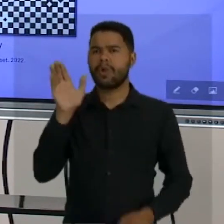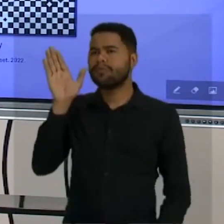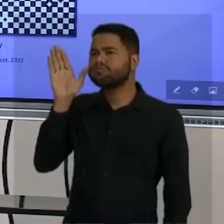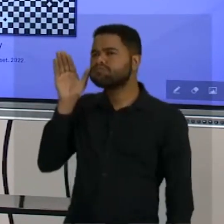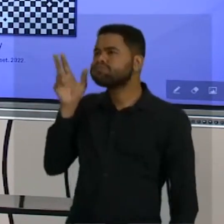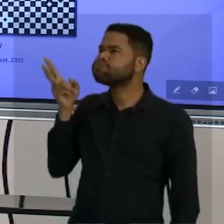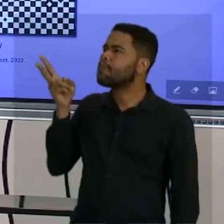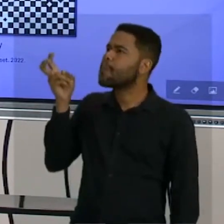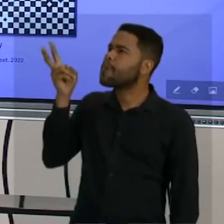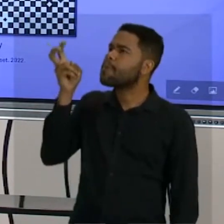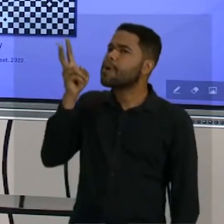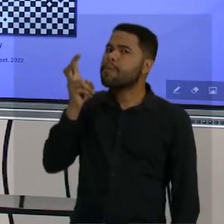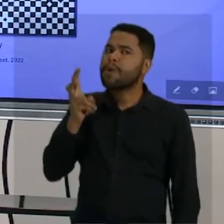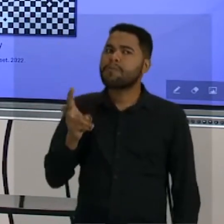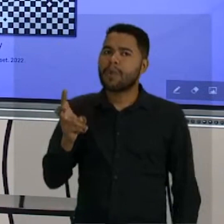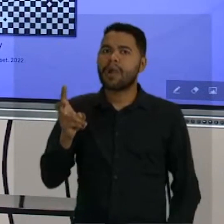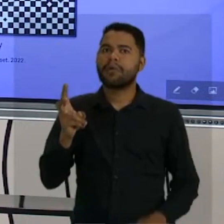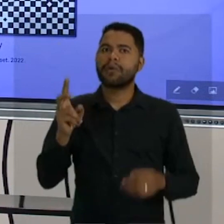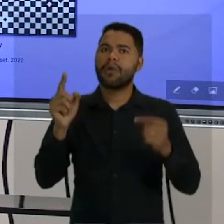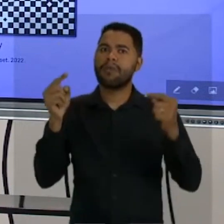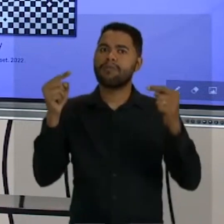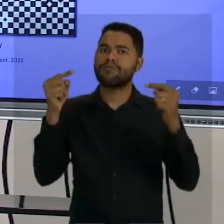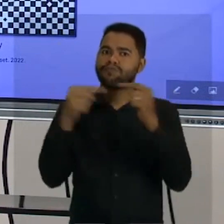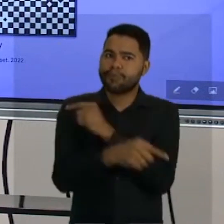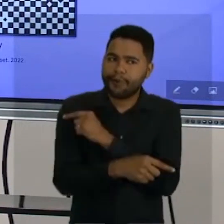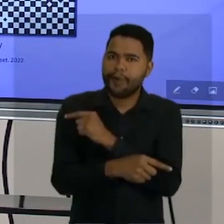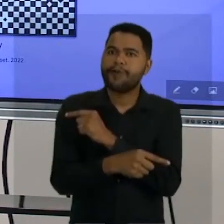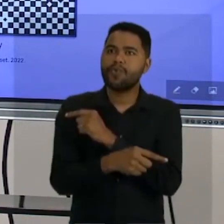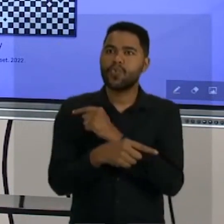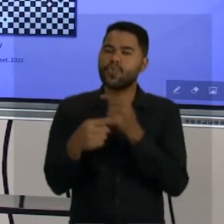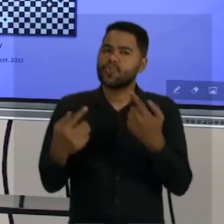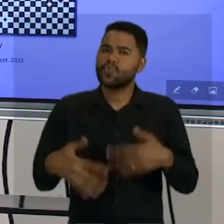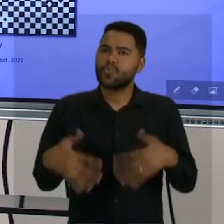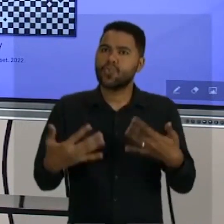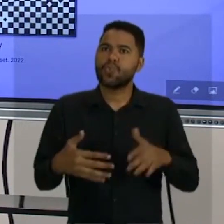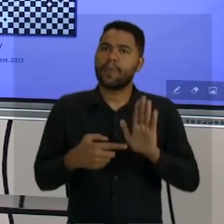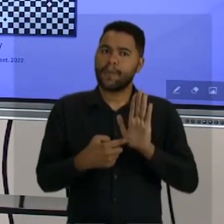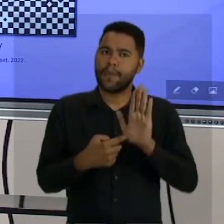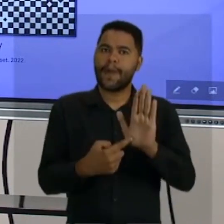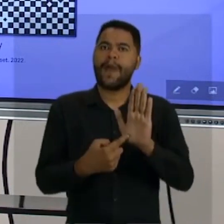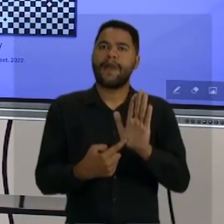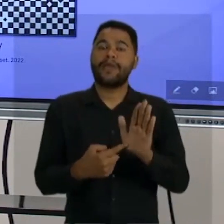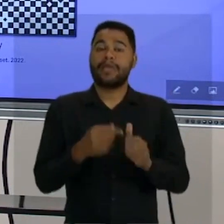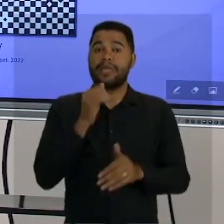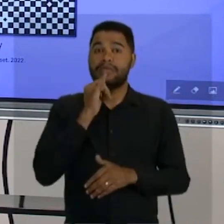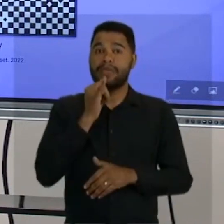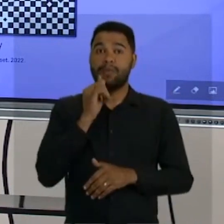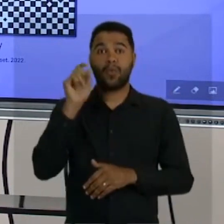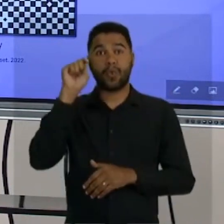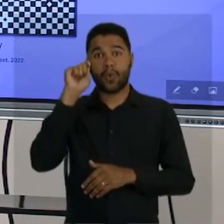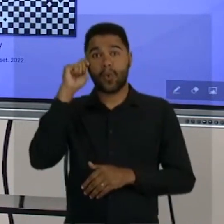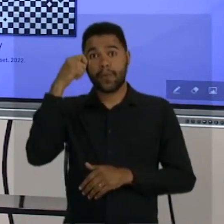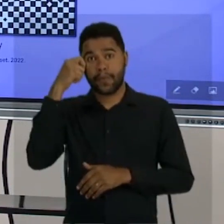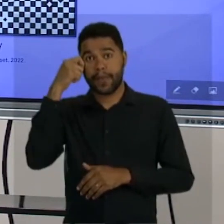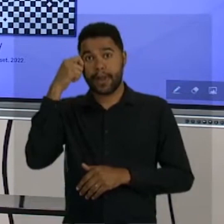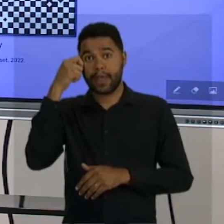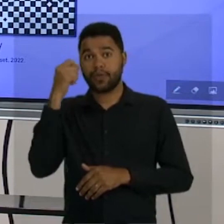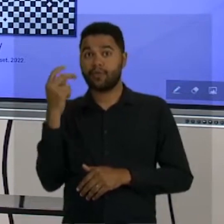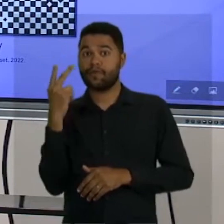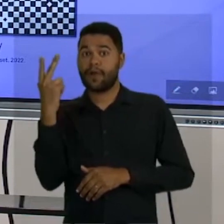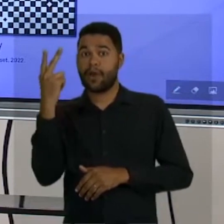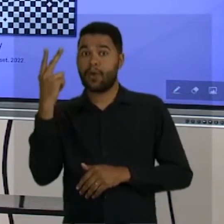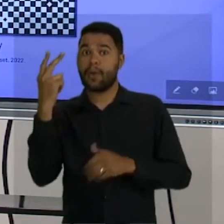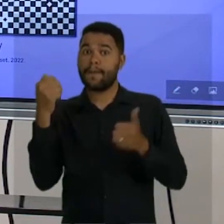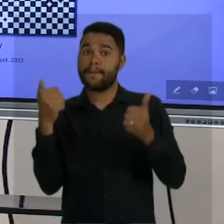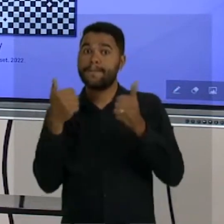exemplo, um contraste muito forte, no qual o preto só tem um valor maior do lado do branco e o branco também só tem um